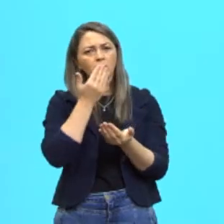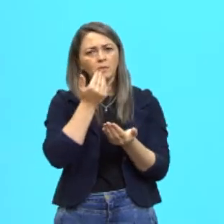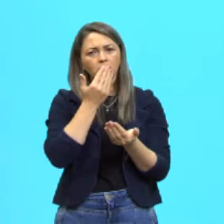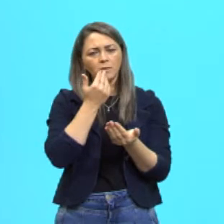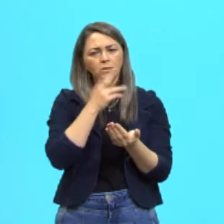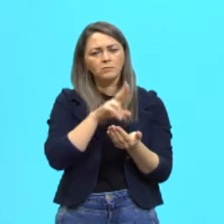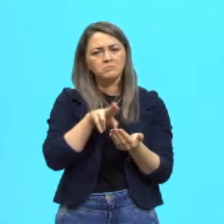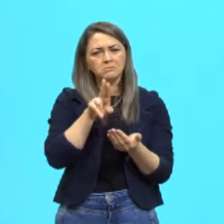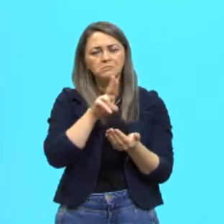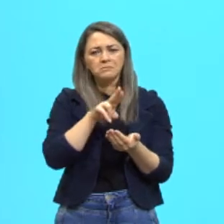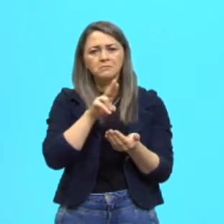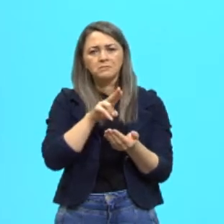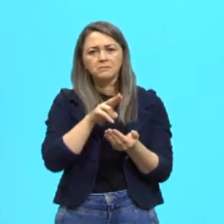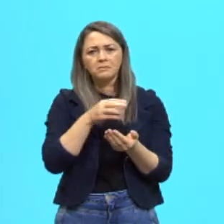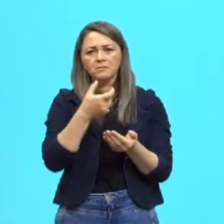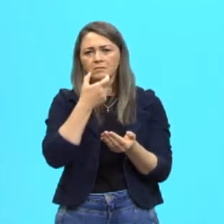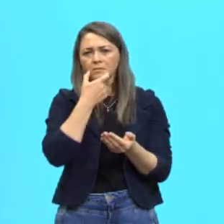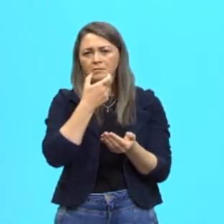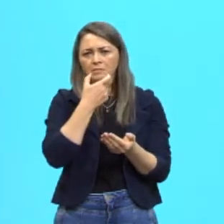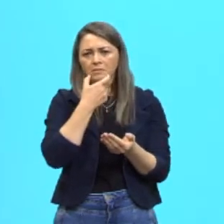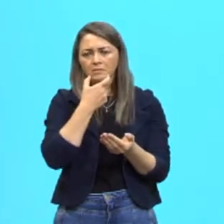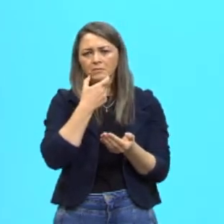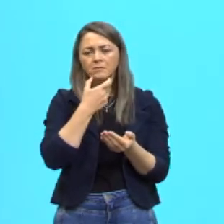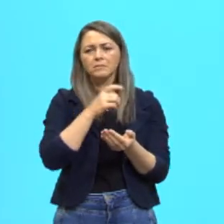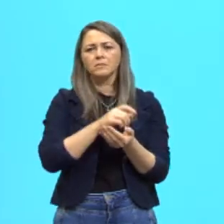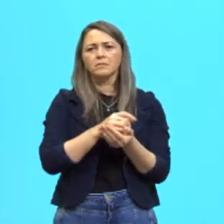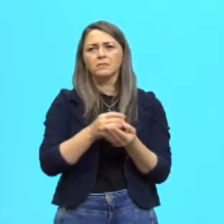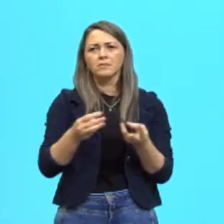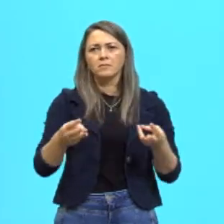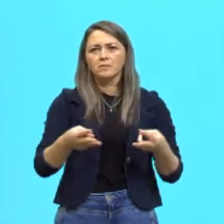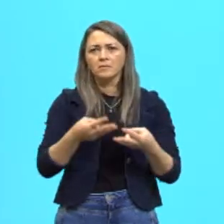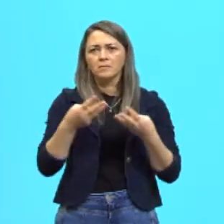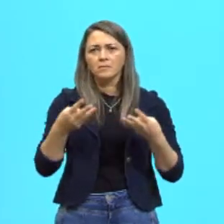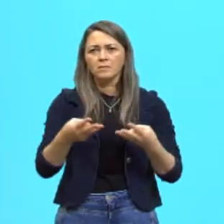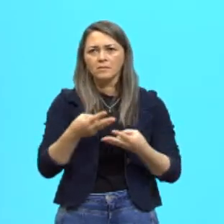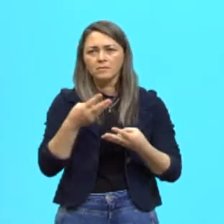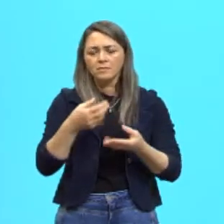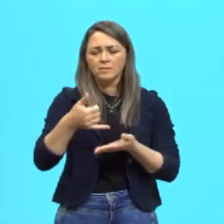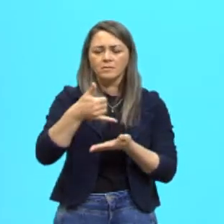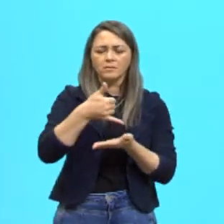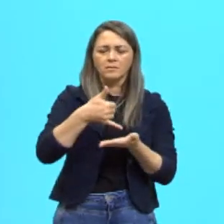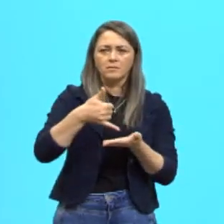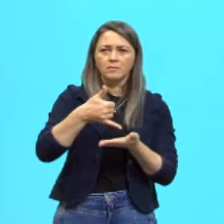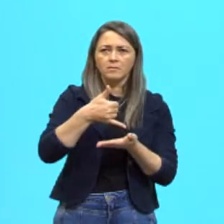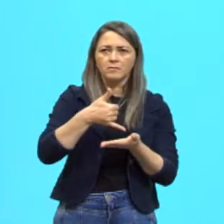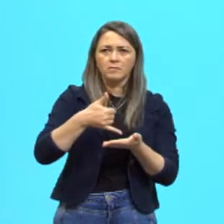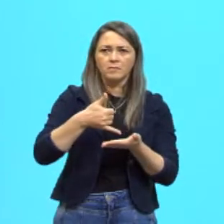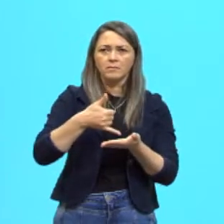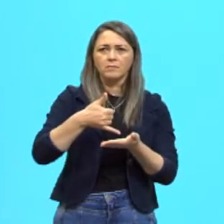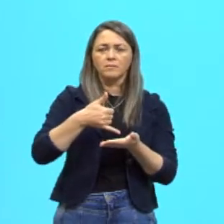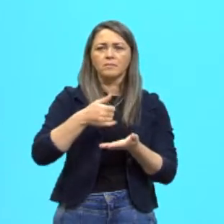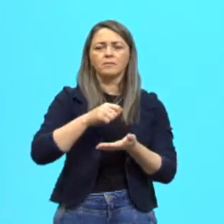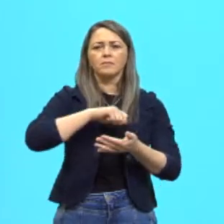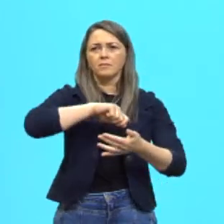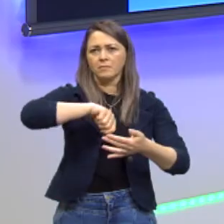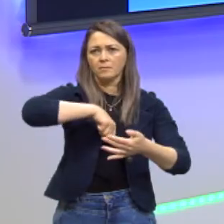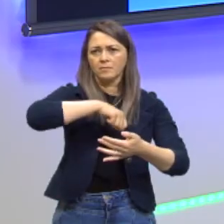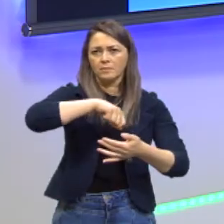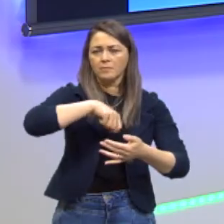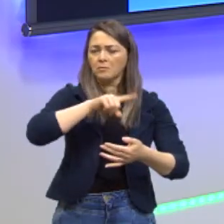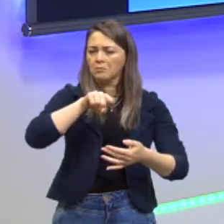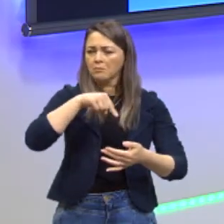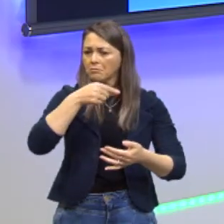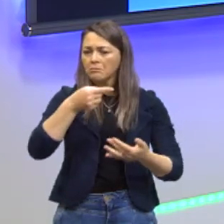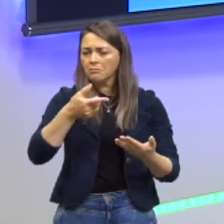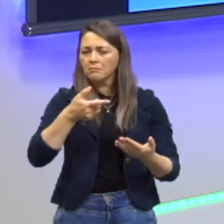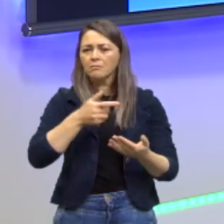biscoitos, né? Bolachas, massa ou então óleos de cozinha ou outros